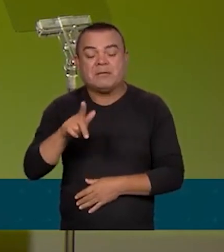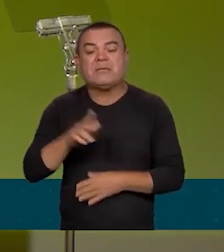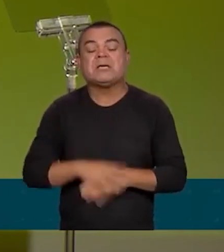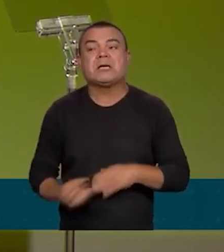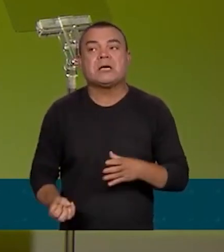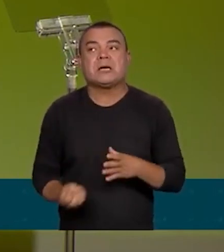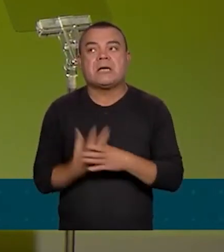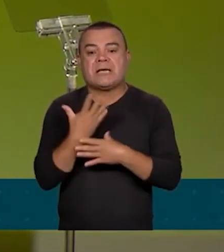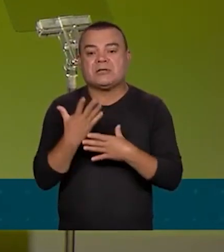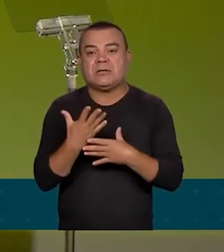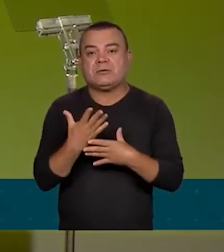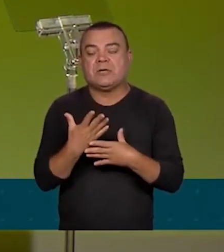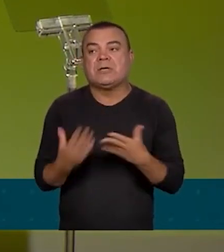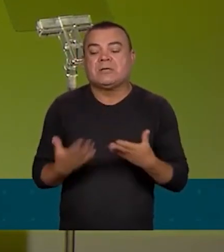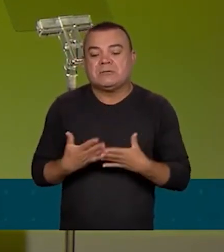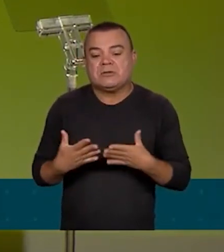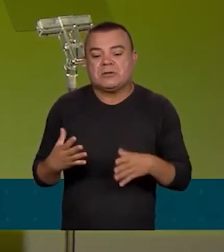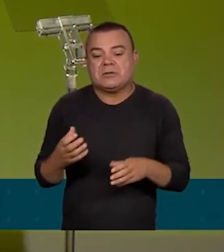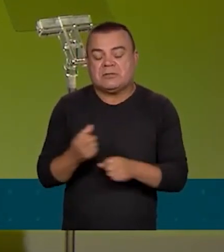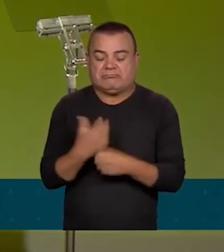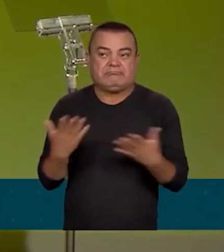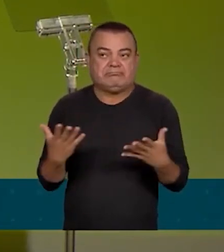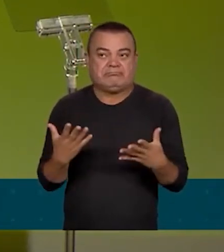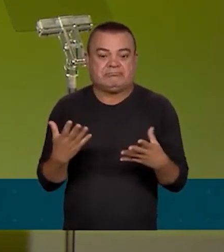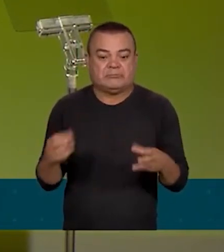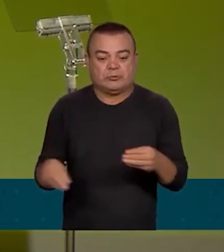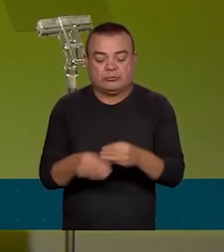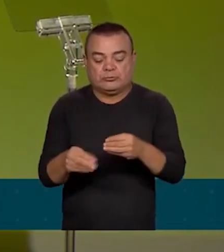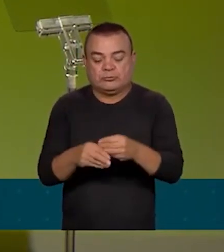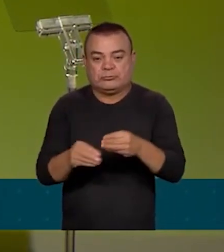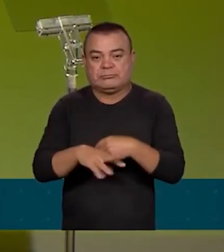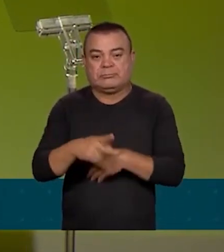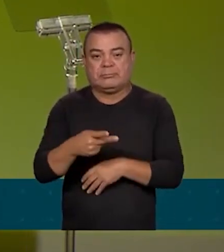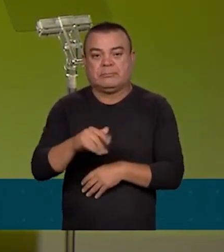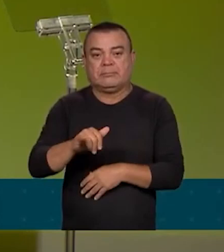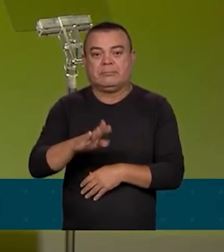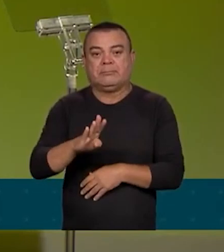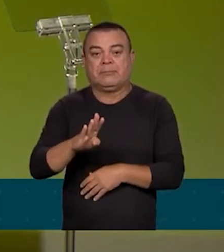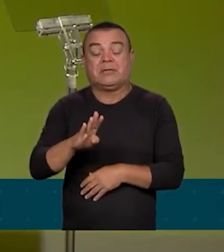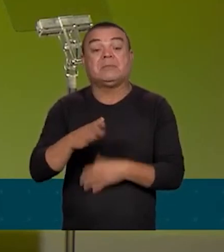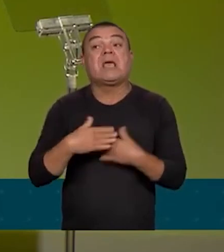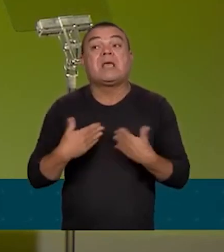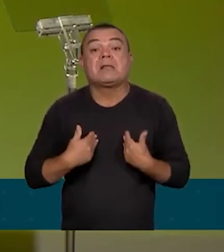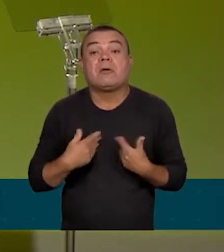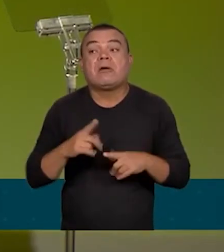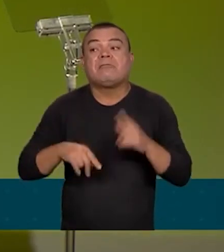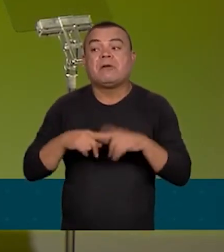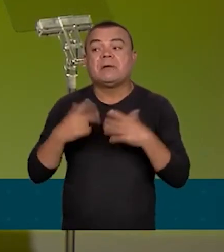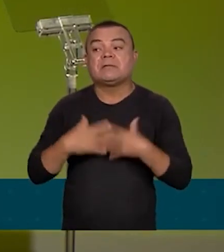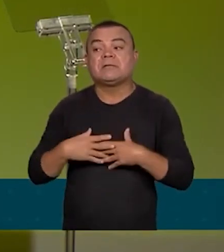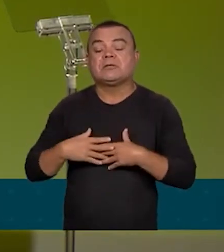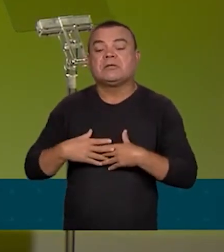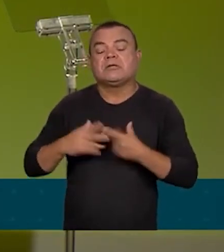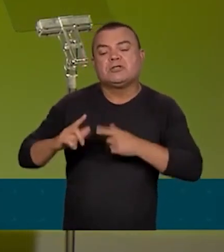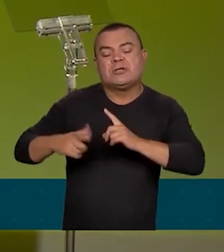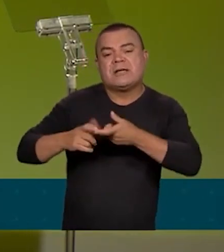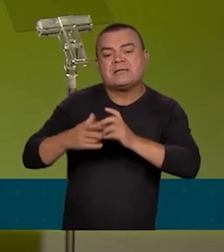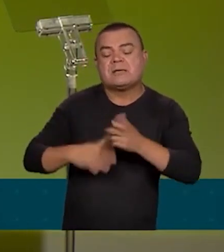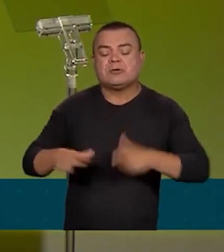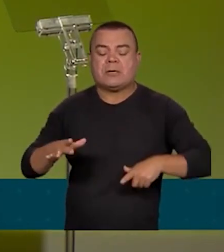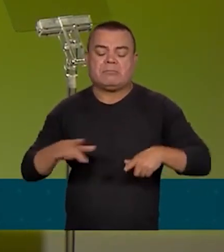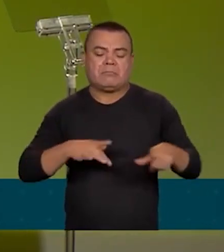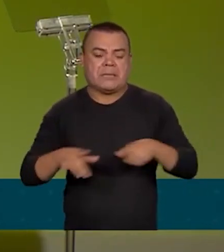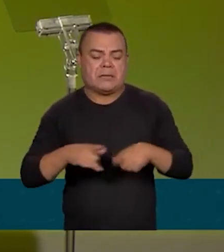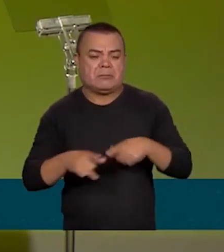criativa, de composição do PIB. Ou seja, é uma ferramenta importante de geração de emprego e de trabalho, uma